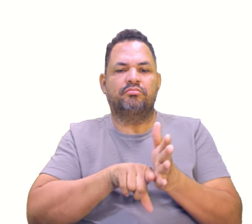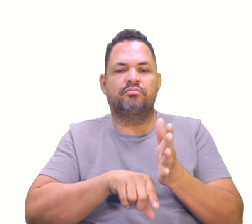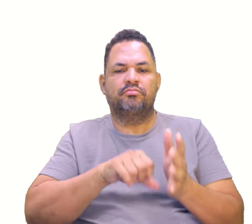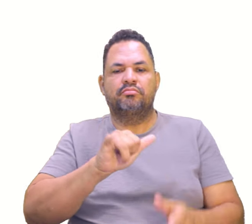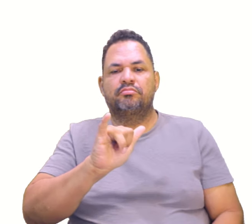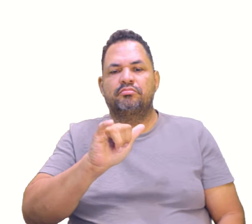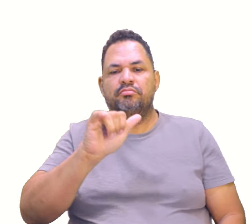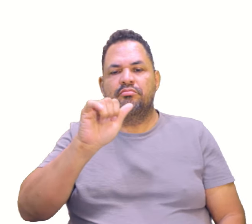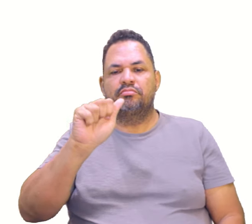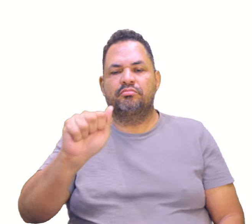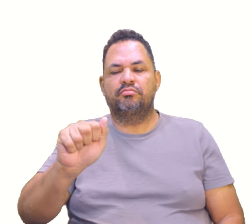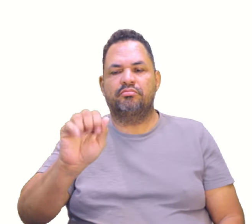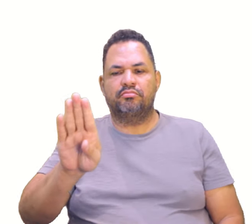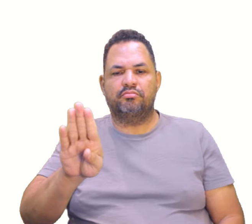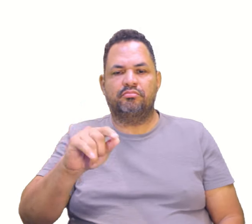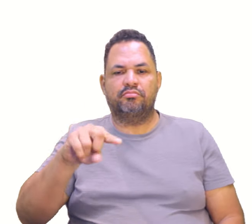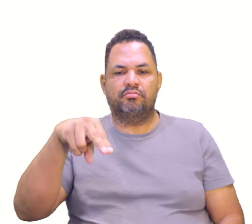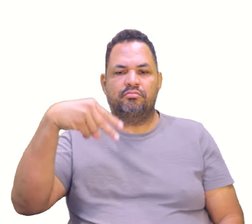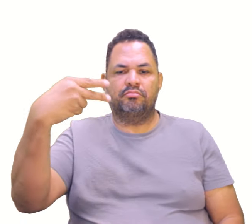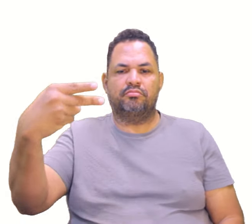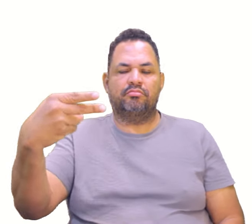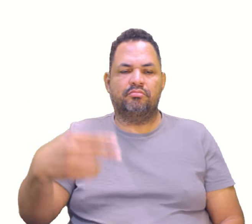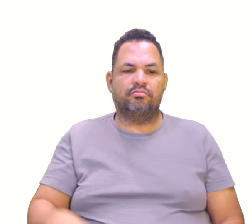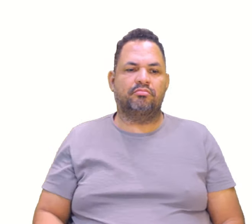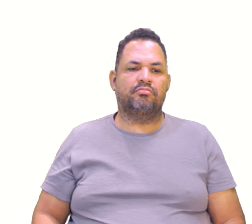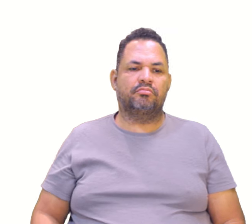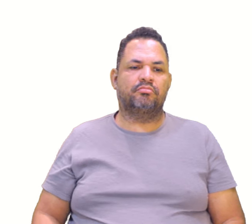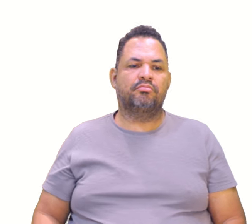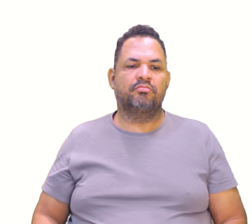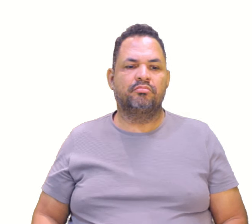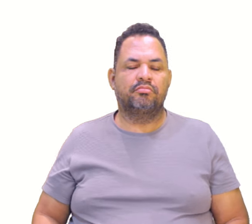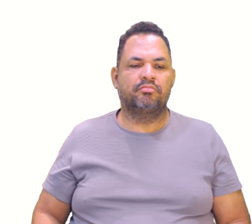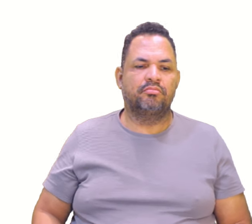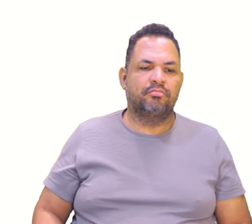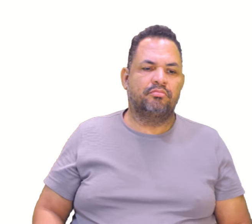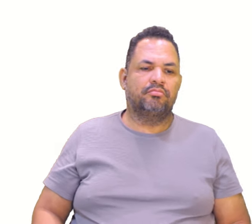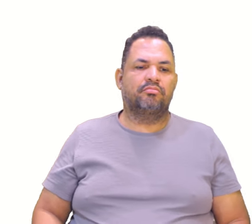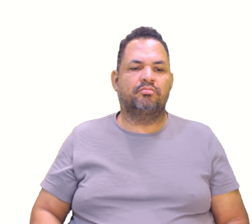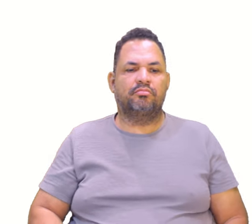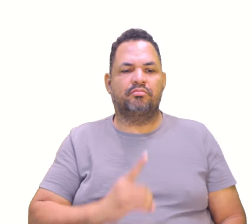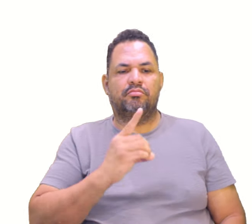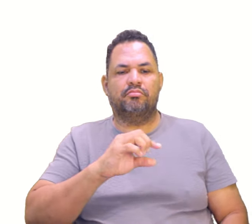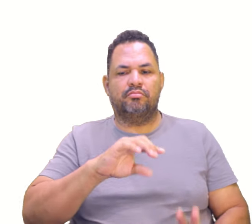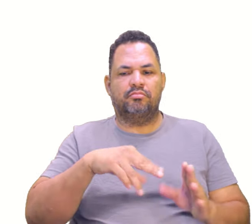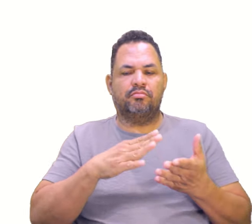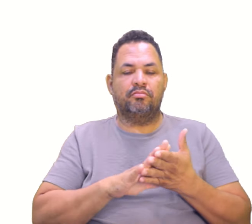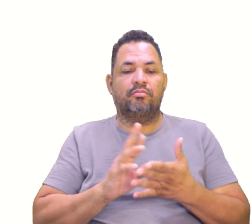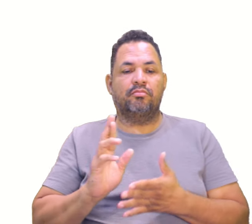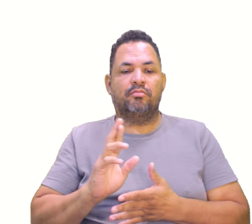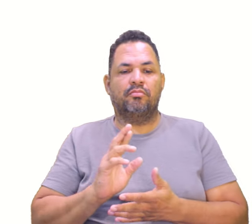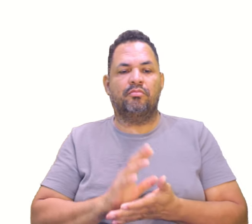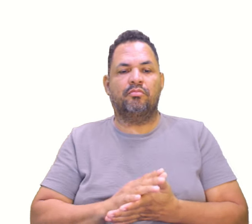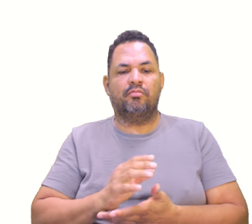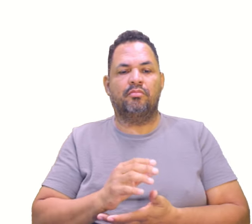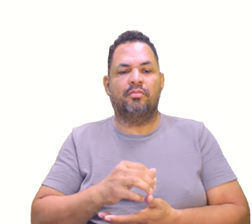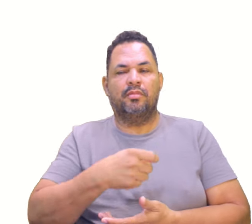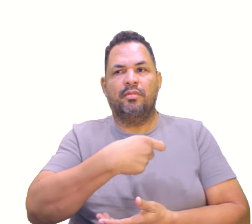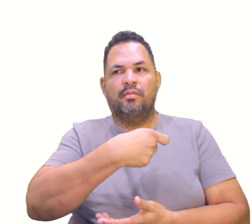y do B ao quadrado, certo? A distância vai ser igual a raiz quadrada... Quem é o x do A?